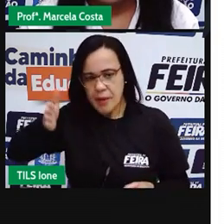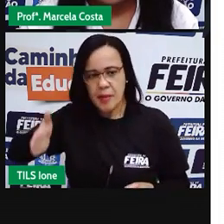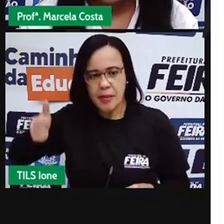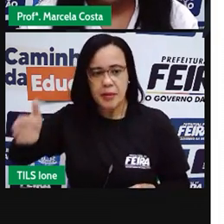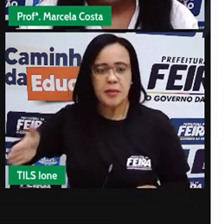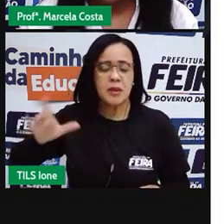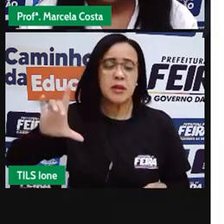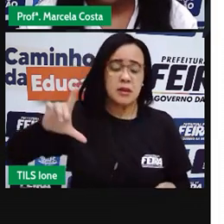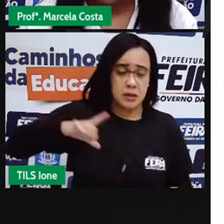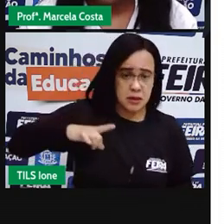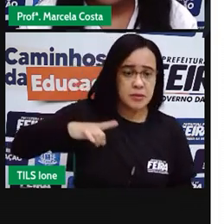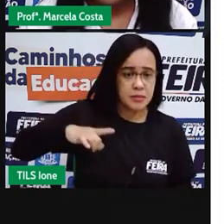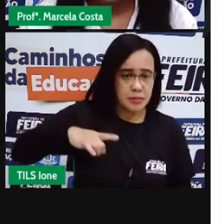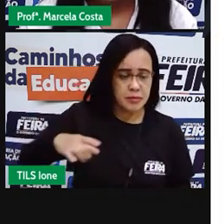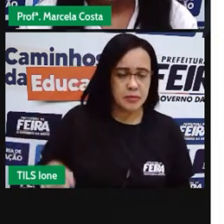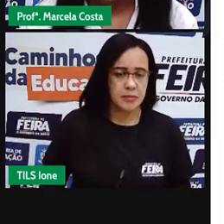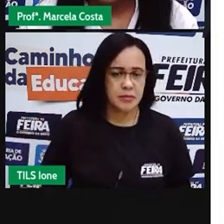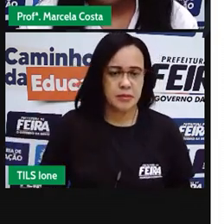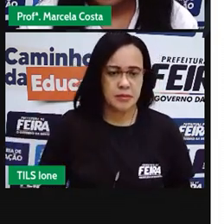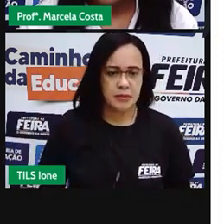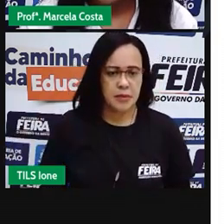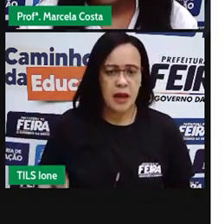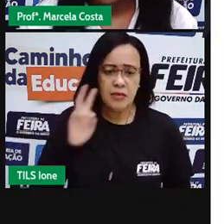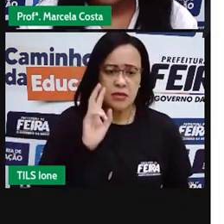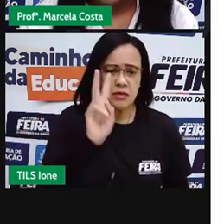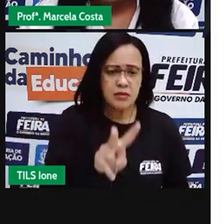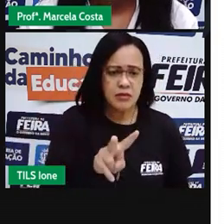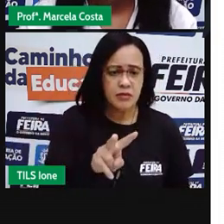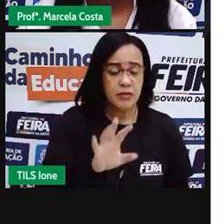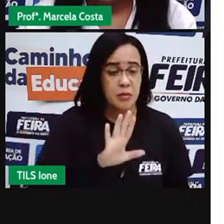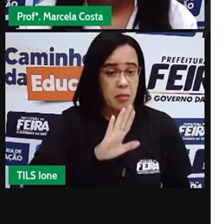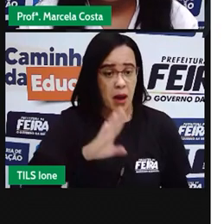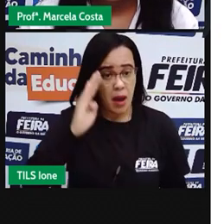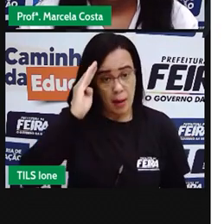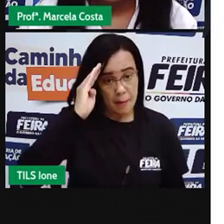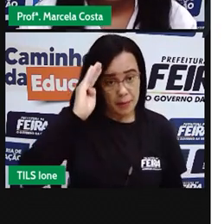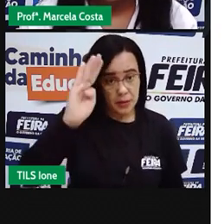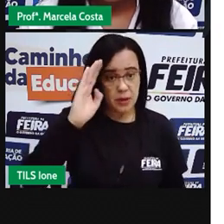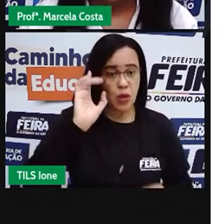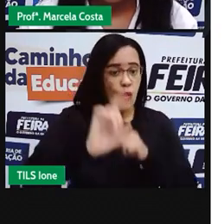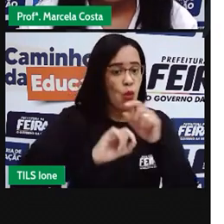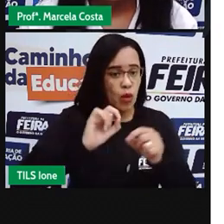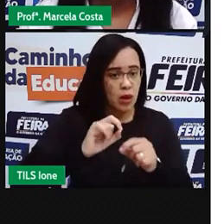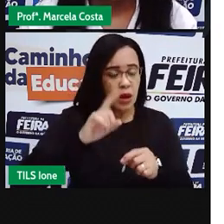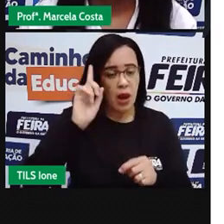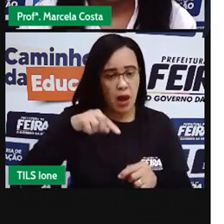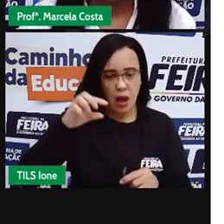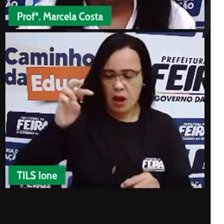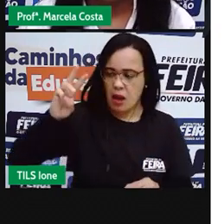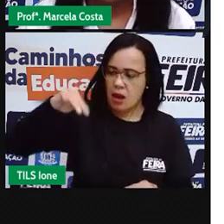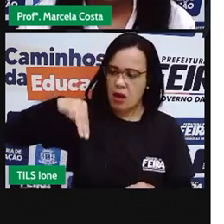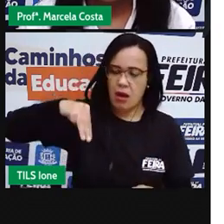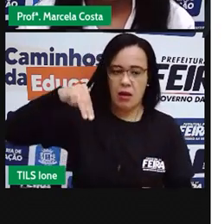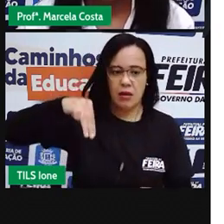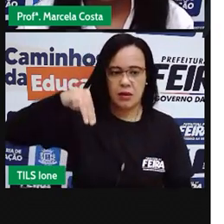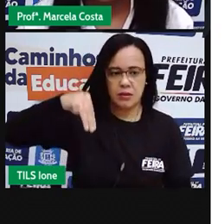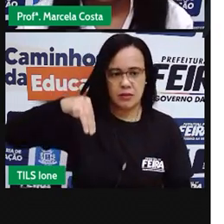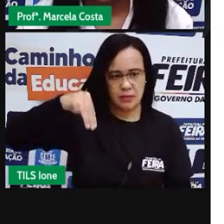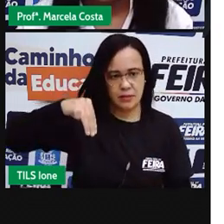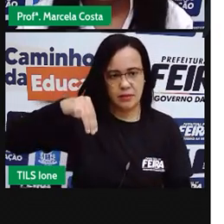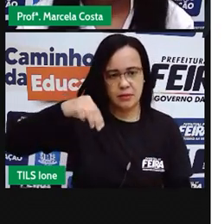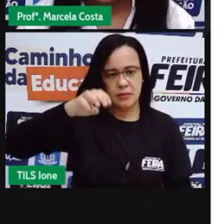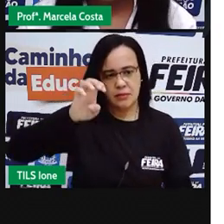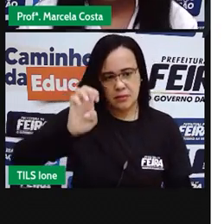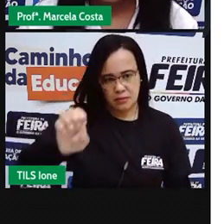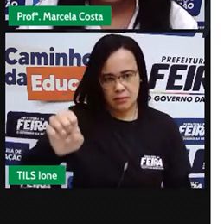Que a gente vai ter como base o metro. Então, nessa fita métrica, vão ter números aí de